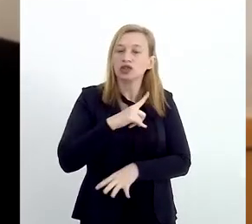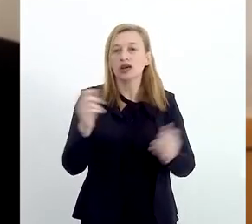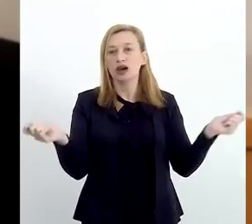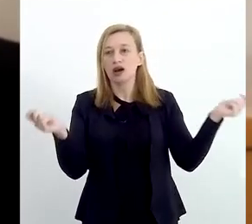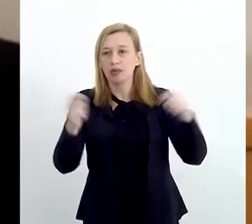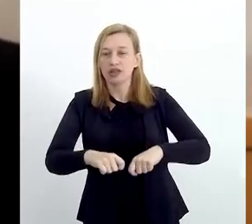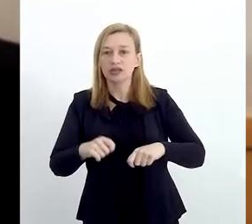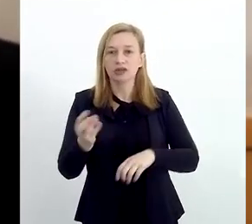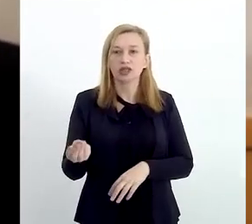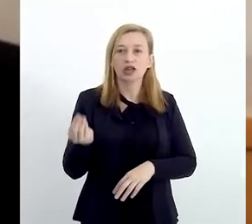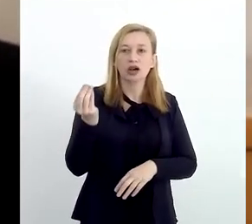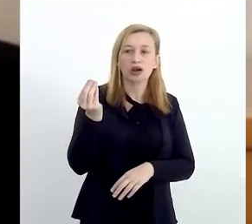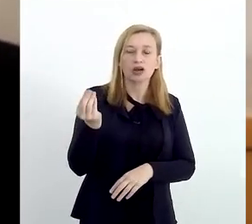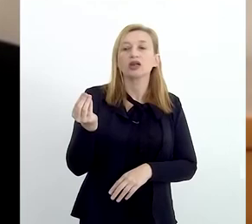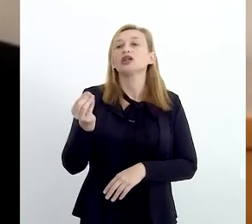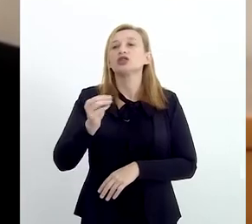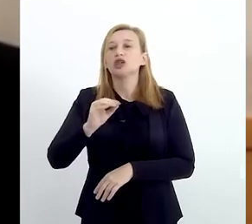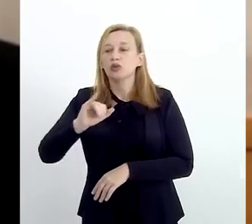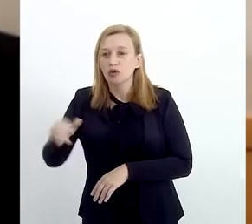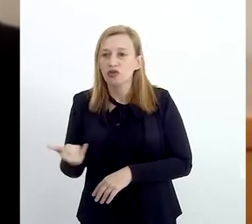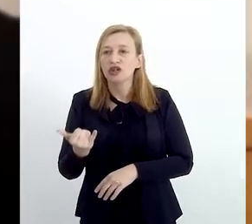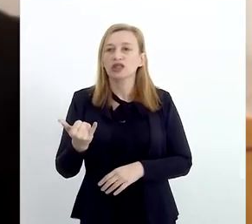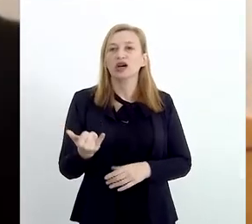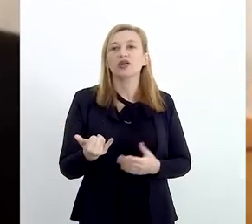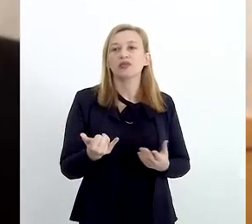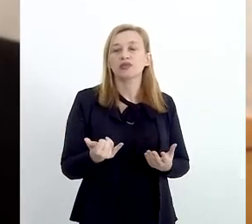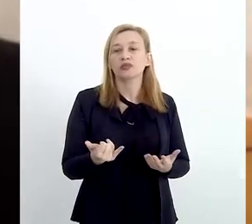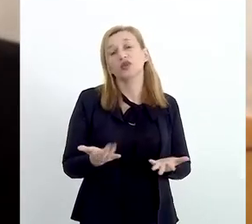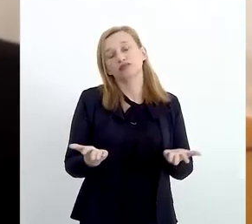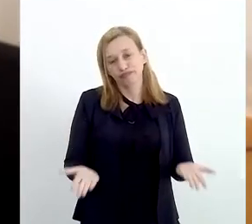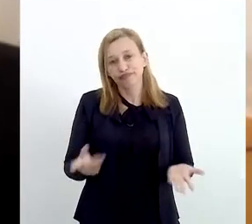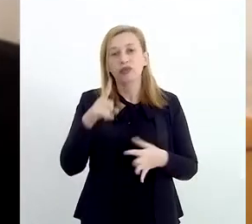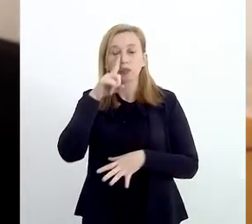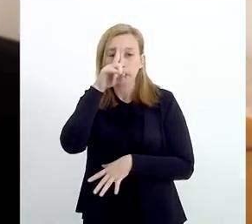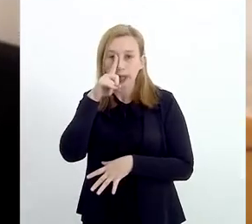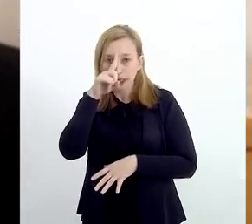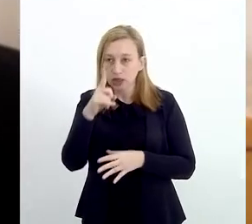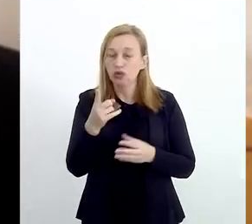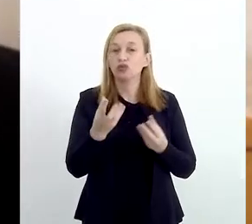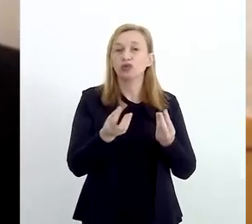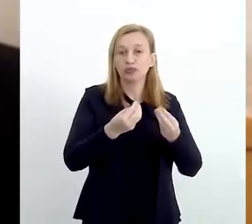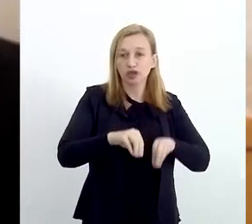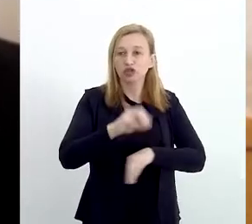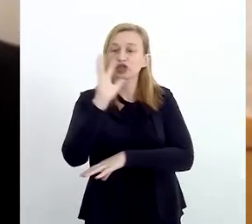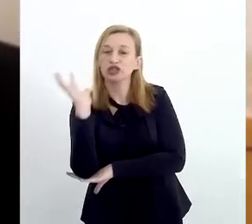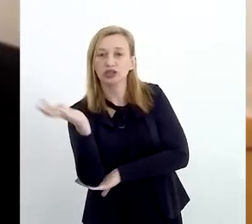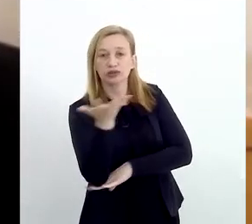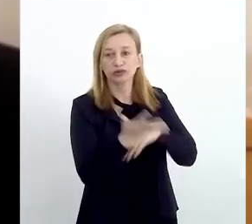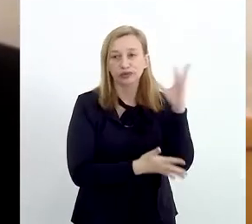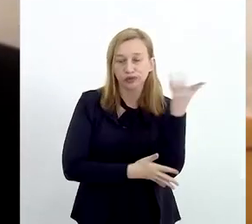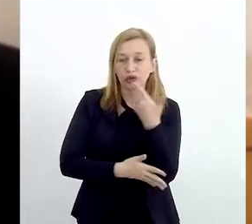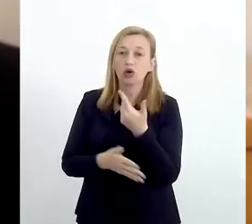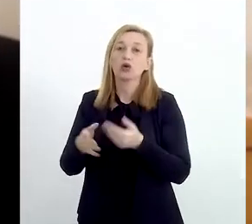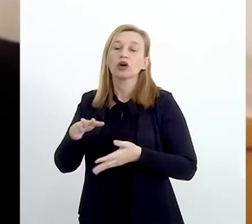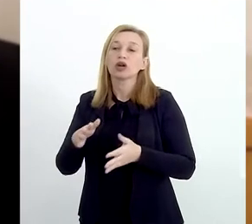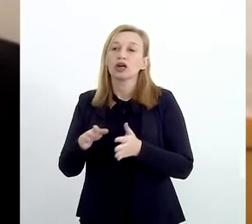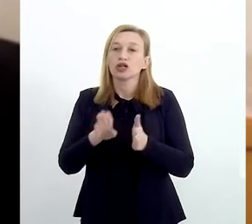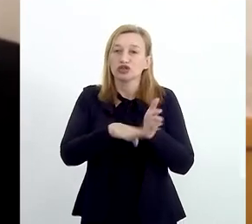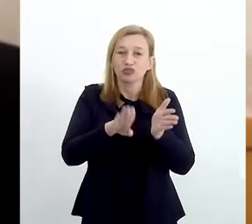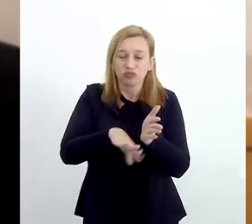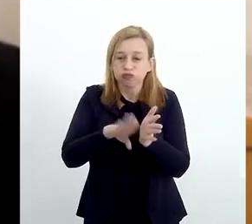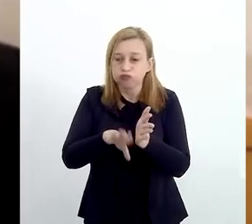gente tem a capacidade de aproveitar, causando, evidentemente, um risco ambiental gigantesco, um